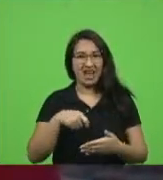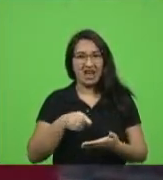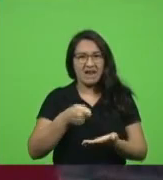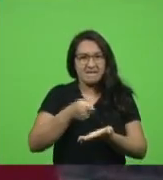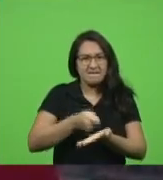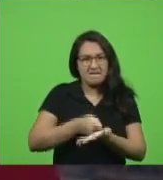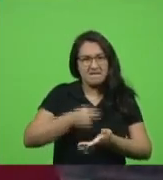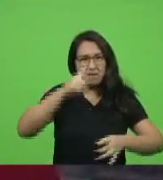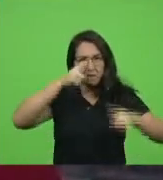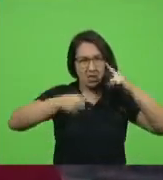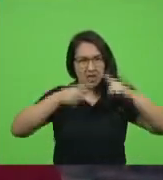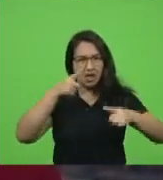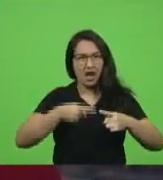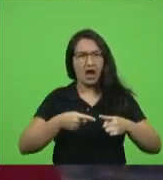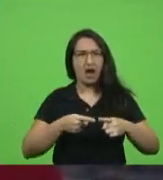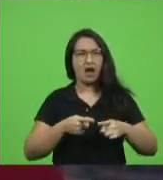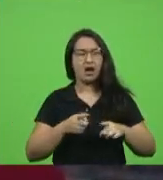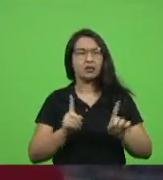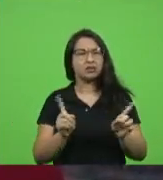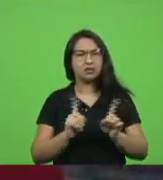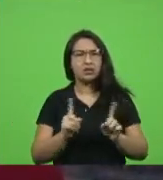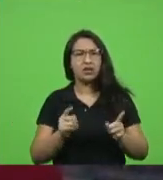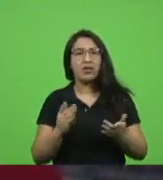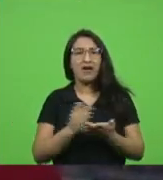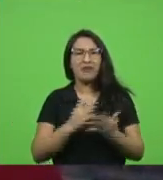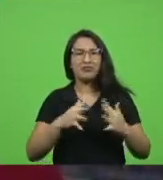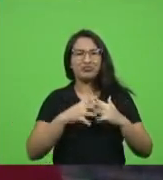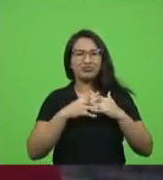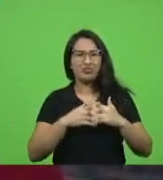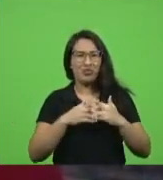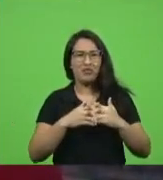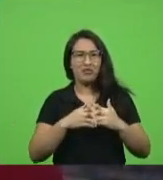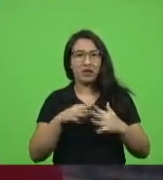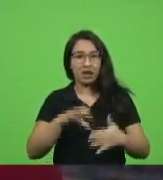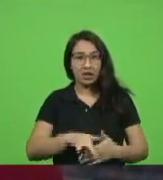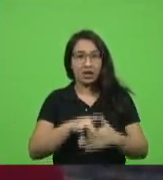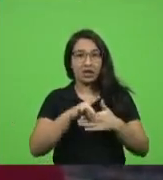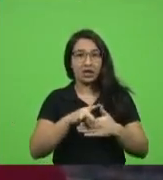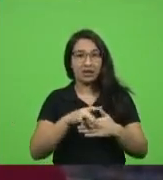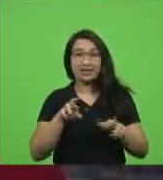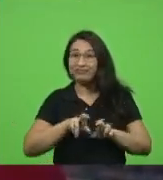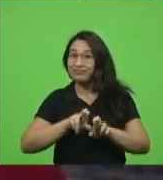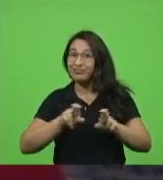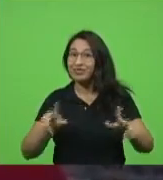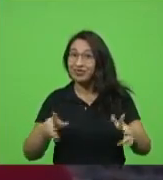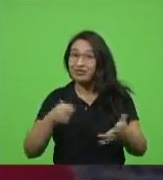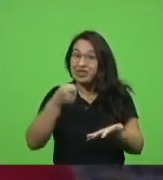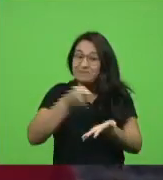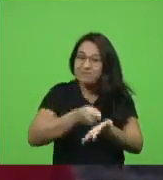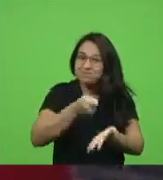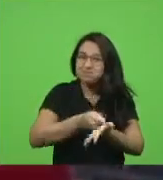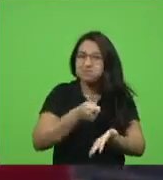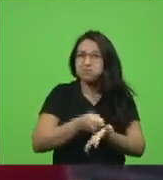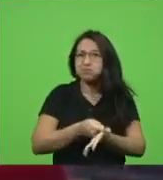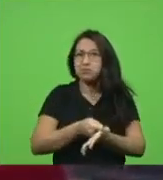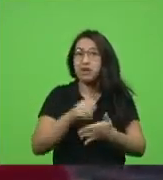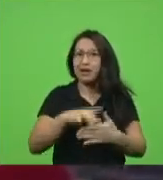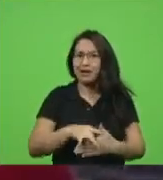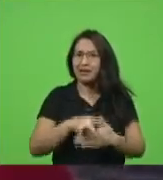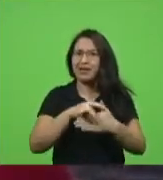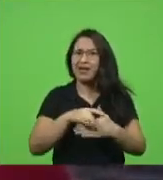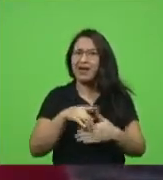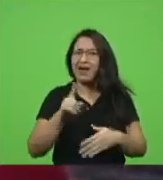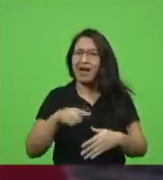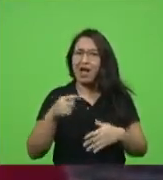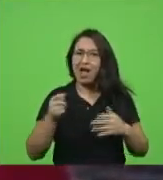pessoas às vezes confundem liderança com imposição liderar não é impor liderar é despertar no